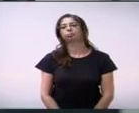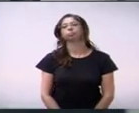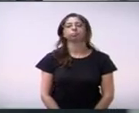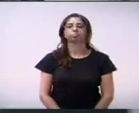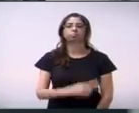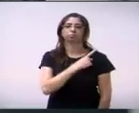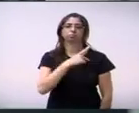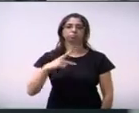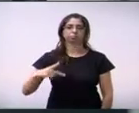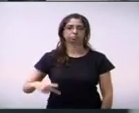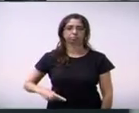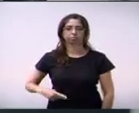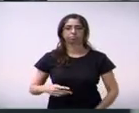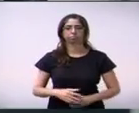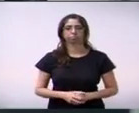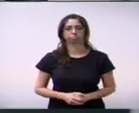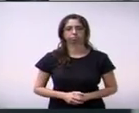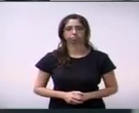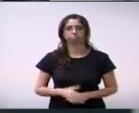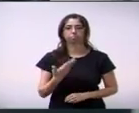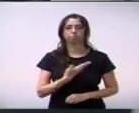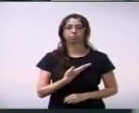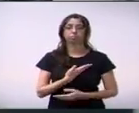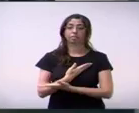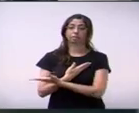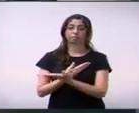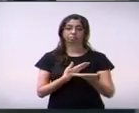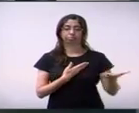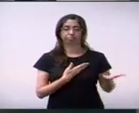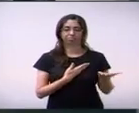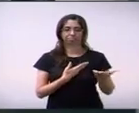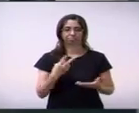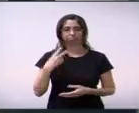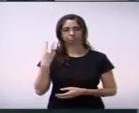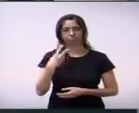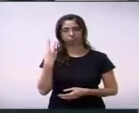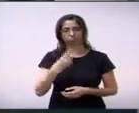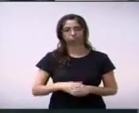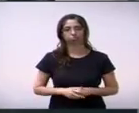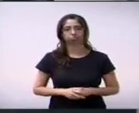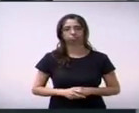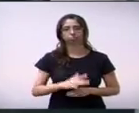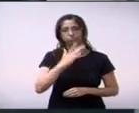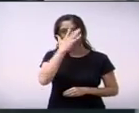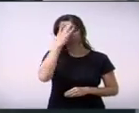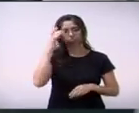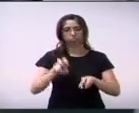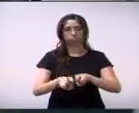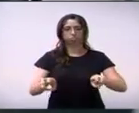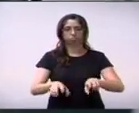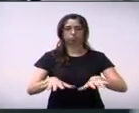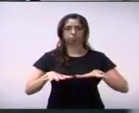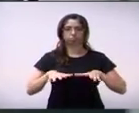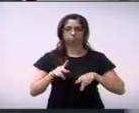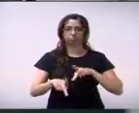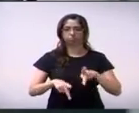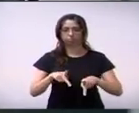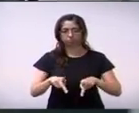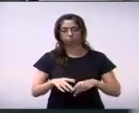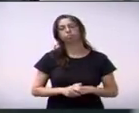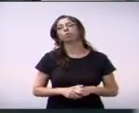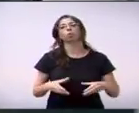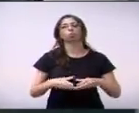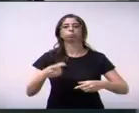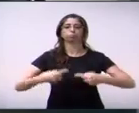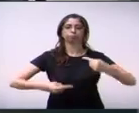Sr. Presidente, colegas vereadores, público presente, lideranças políticas,